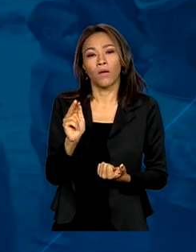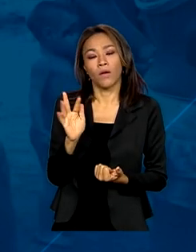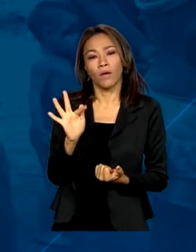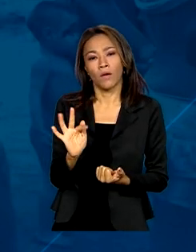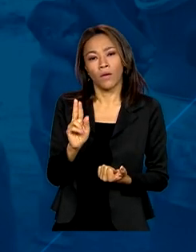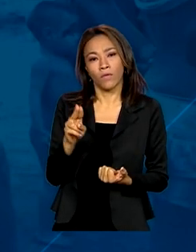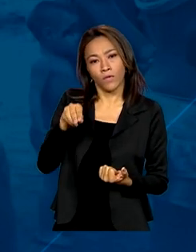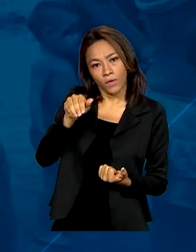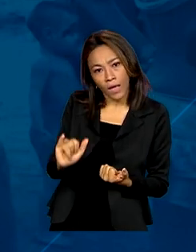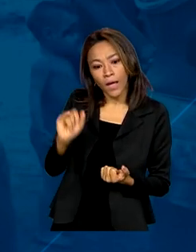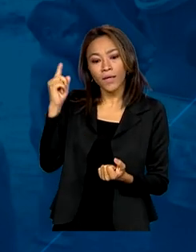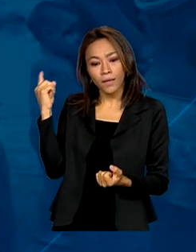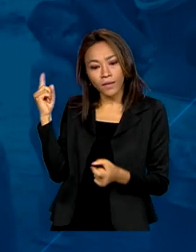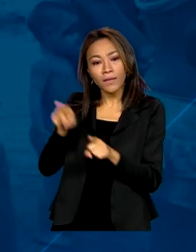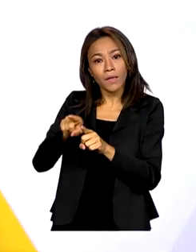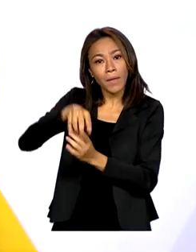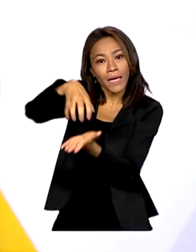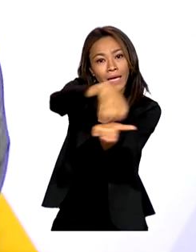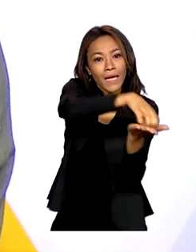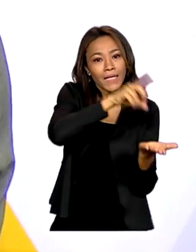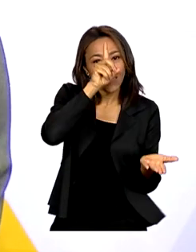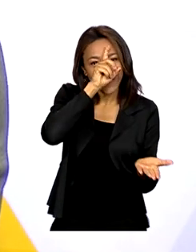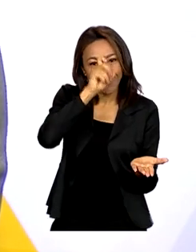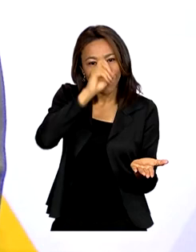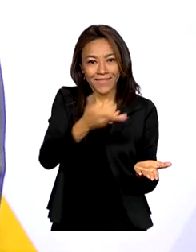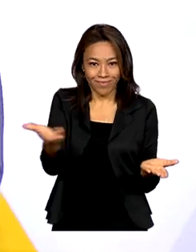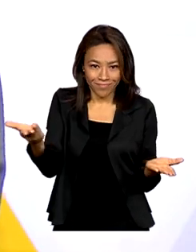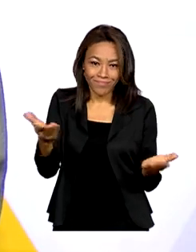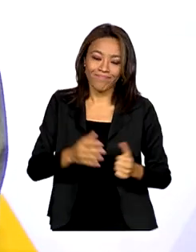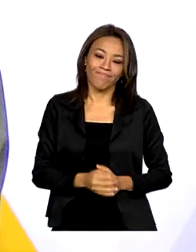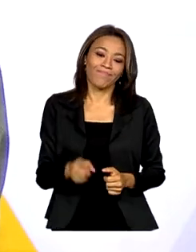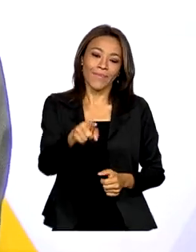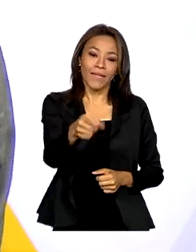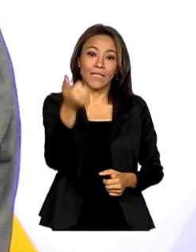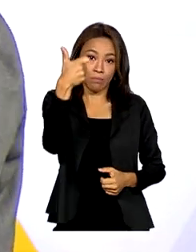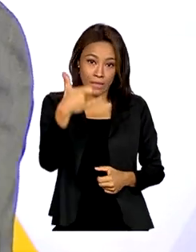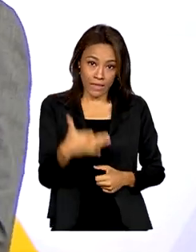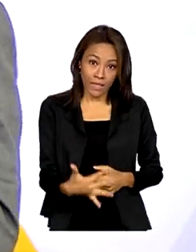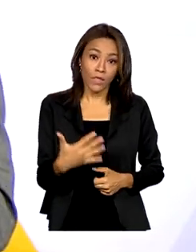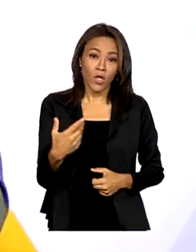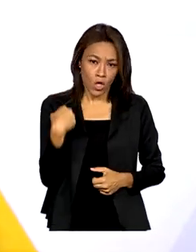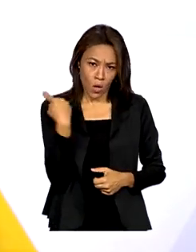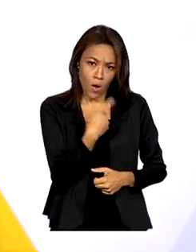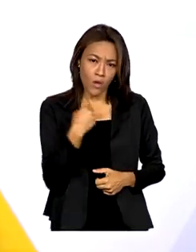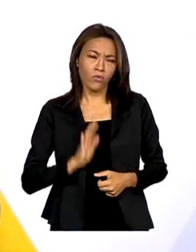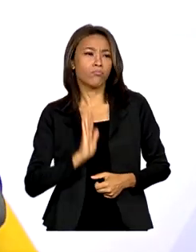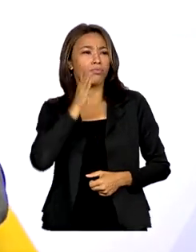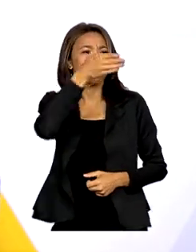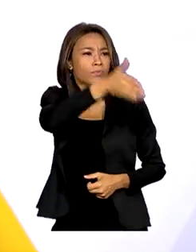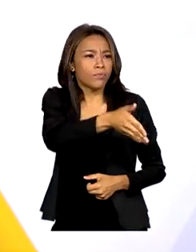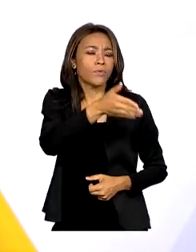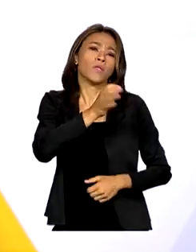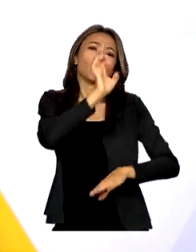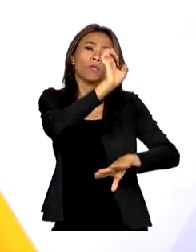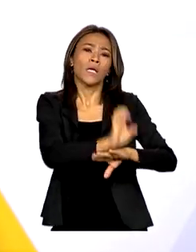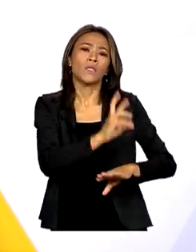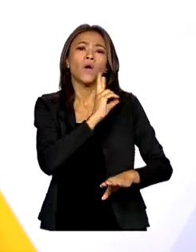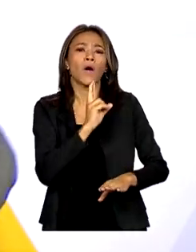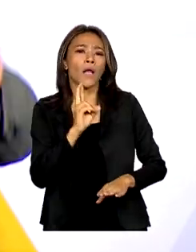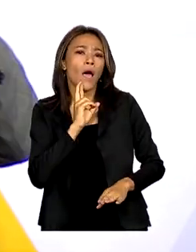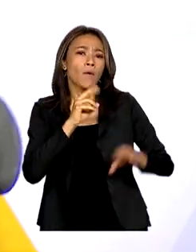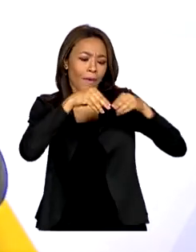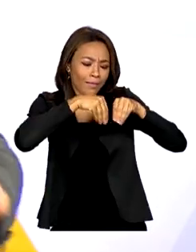saúde também estão previstas. O fato de a gente ter visitado, lá em Roraima, uma terra Yanomami